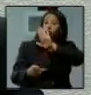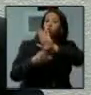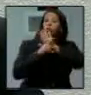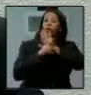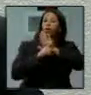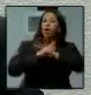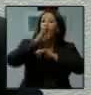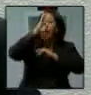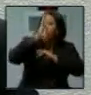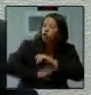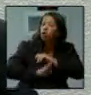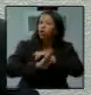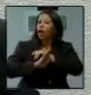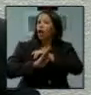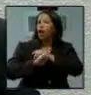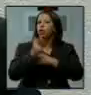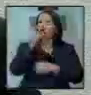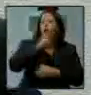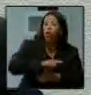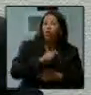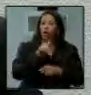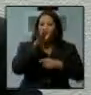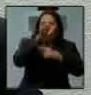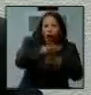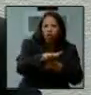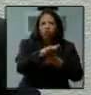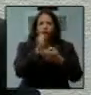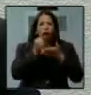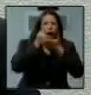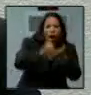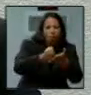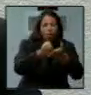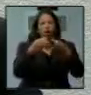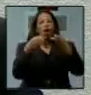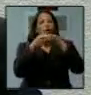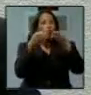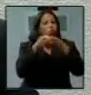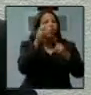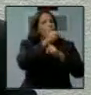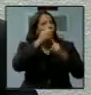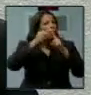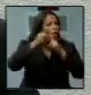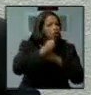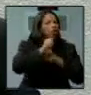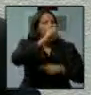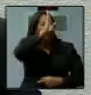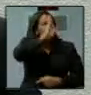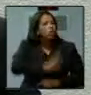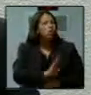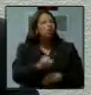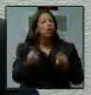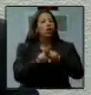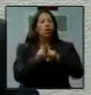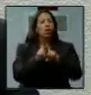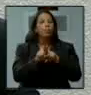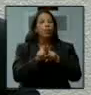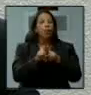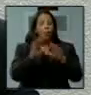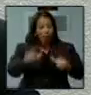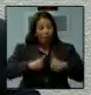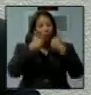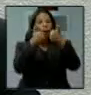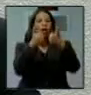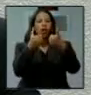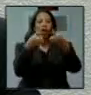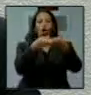oferir recursos nas comunidades para reinvestir no crescimento das suas próprias instituições, na melhoria da sua própria